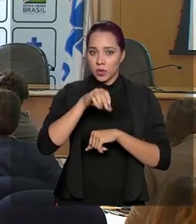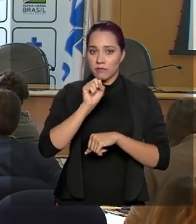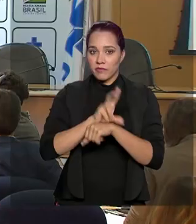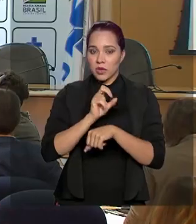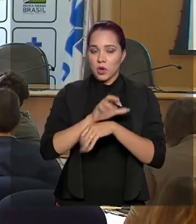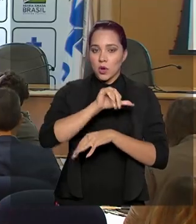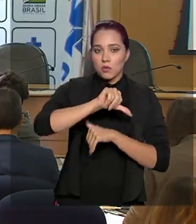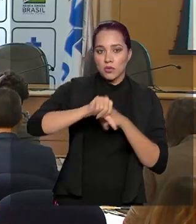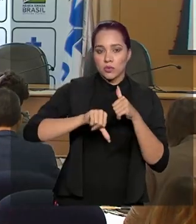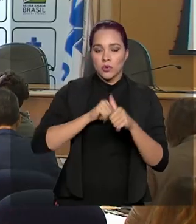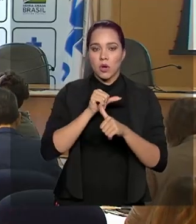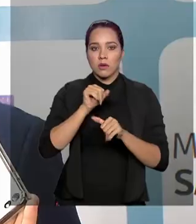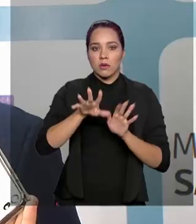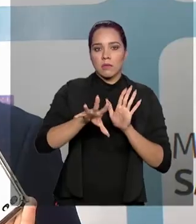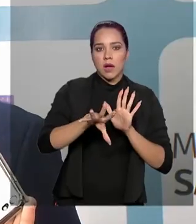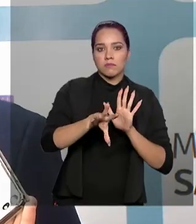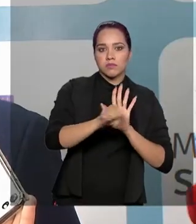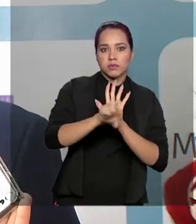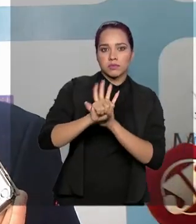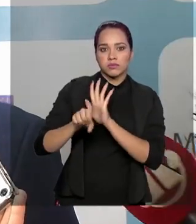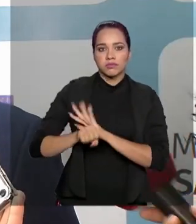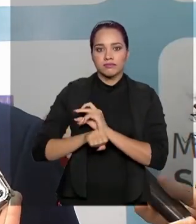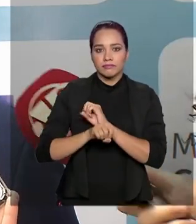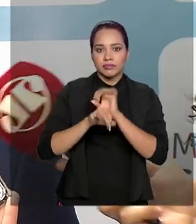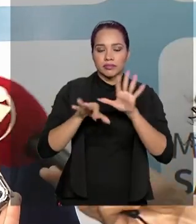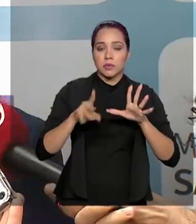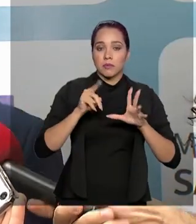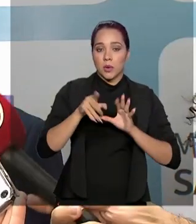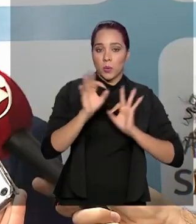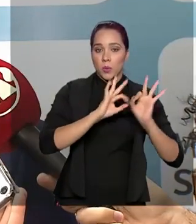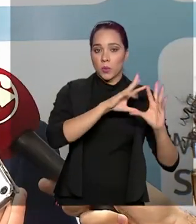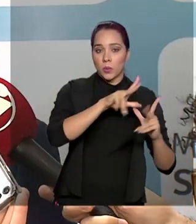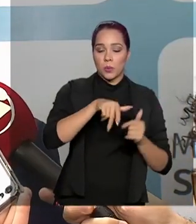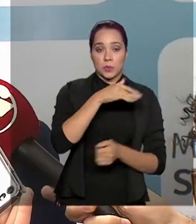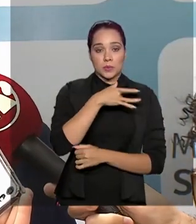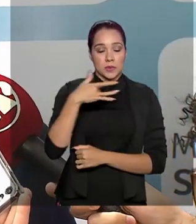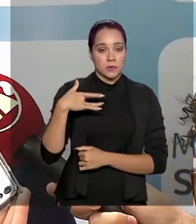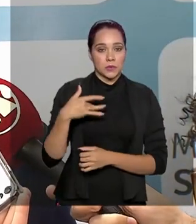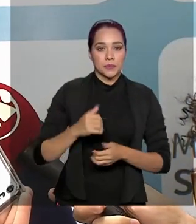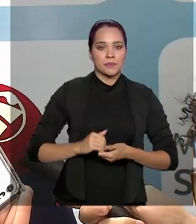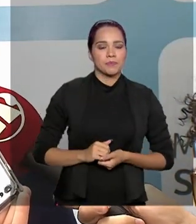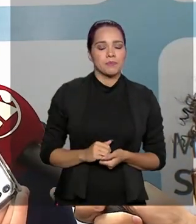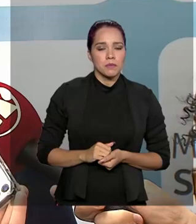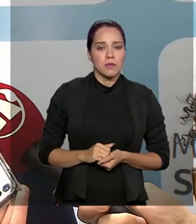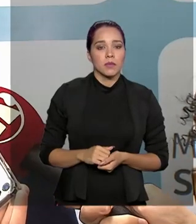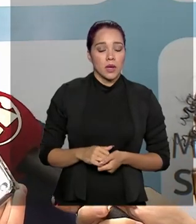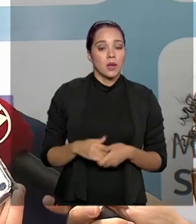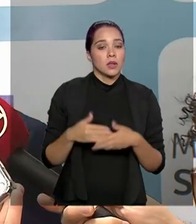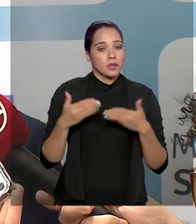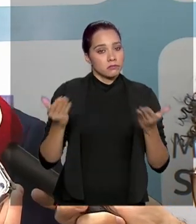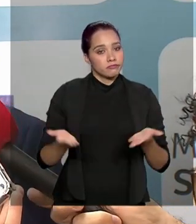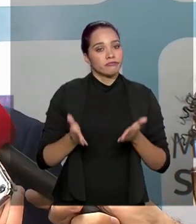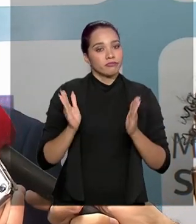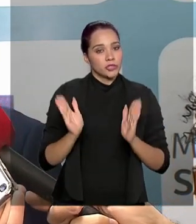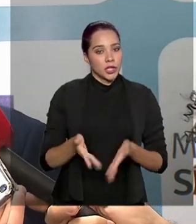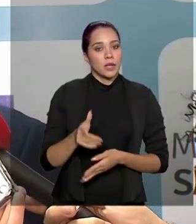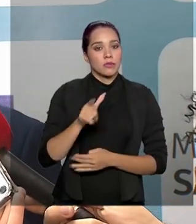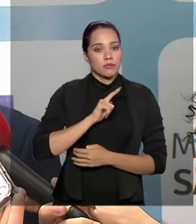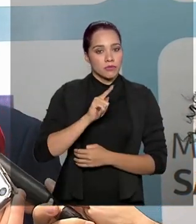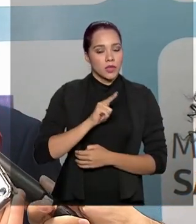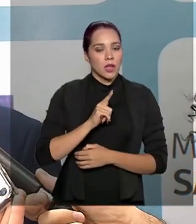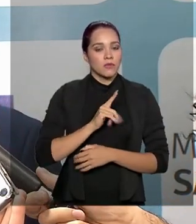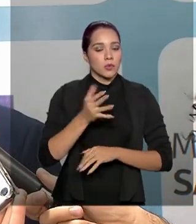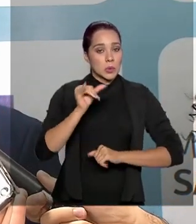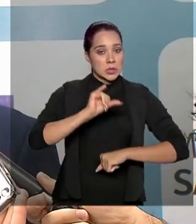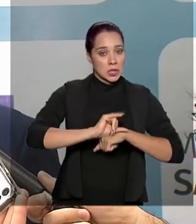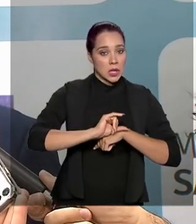alterada para uma epidemia pela Organização Mundial da Saúde. Nós, por conta disso, já ativamos o nosso Centro